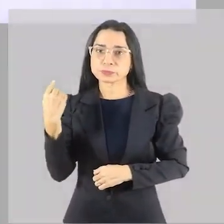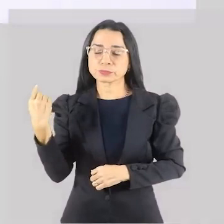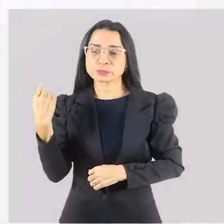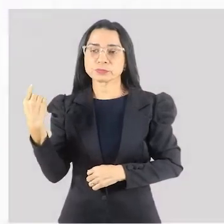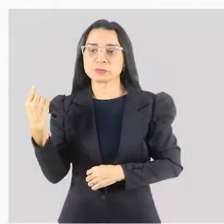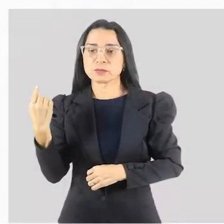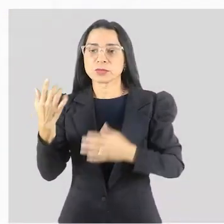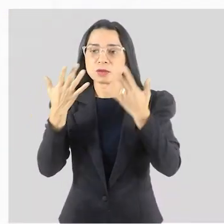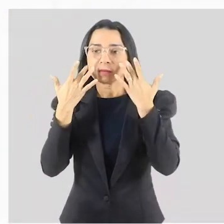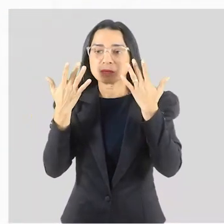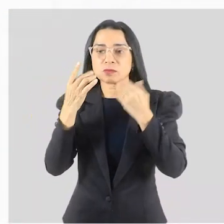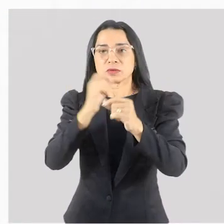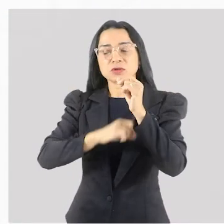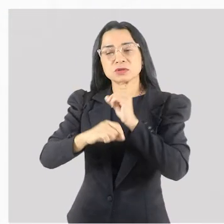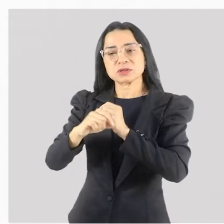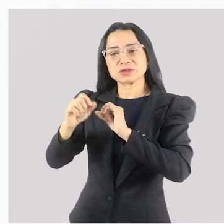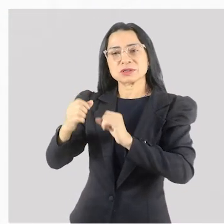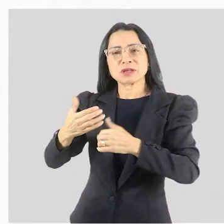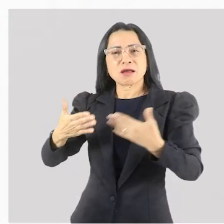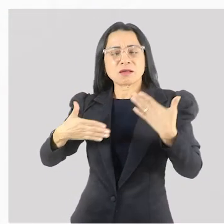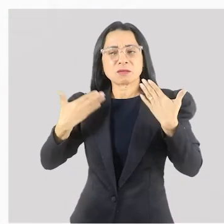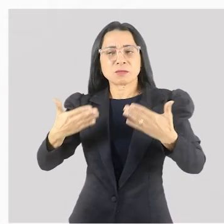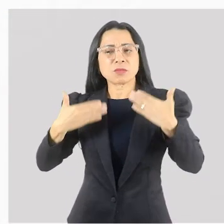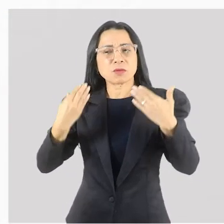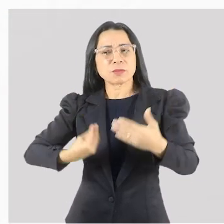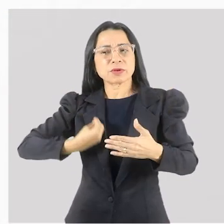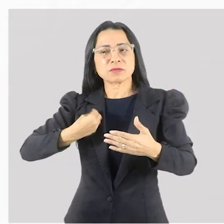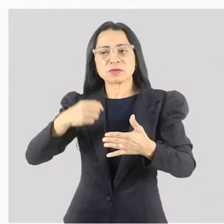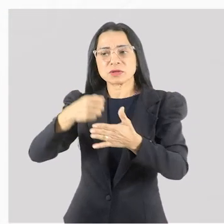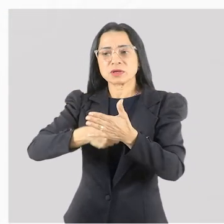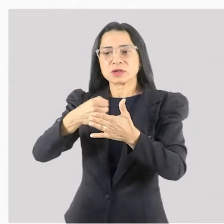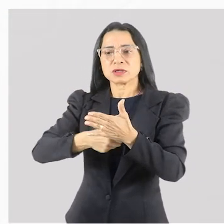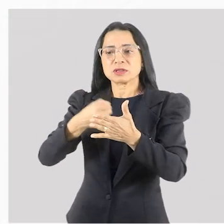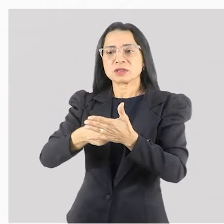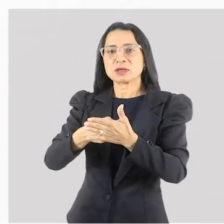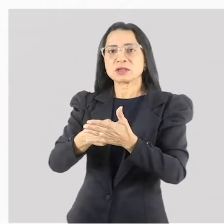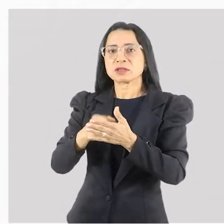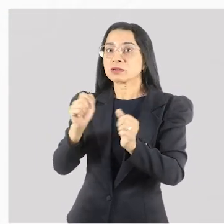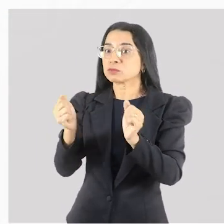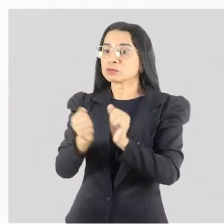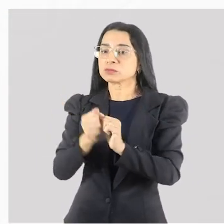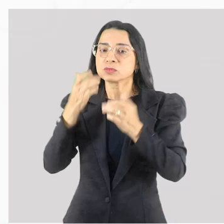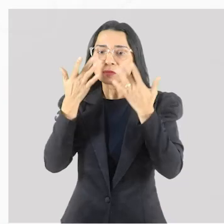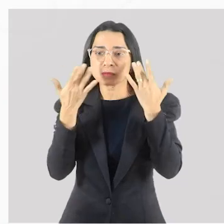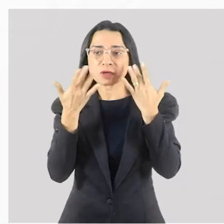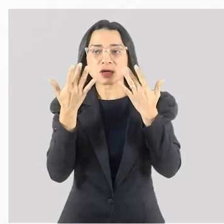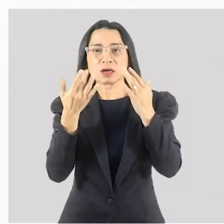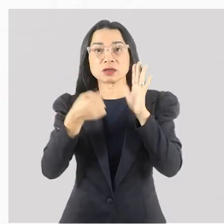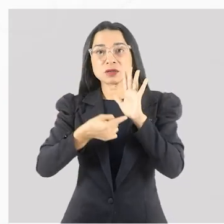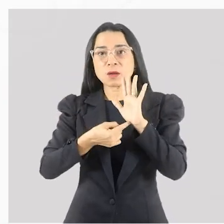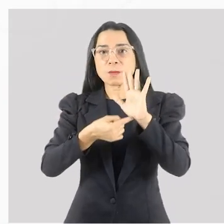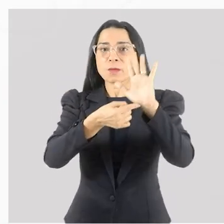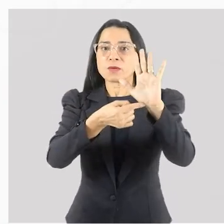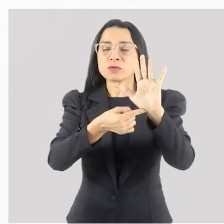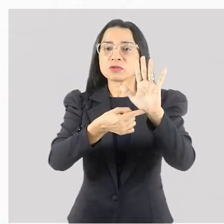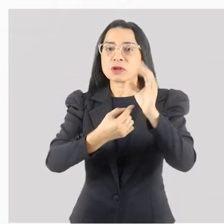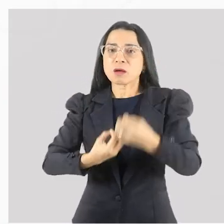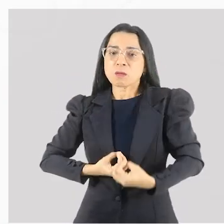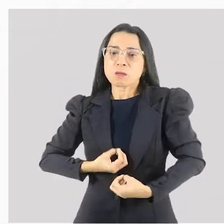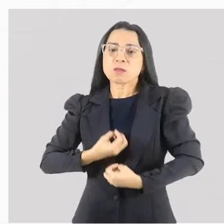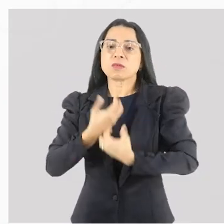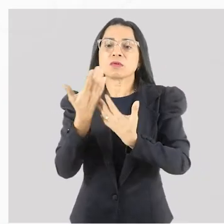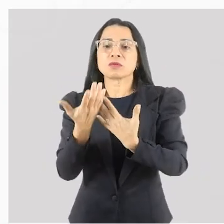empolga pela vida e tenta, através da arte, exprimir suas manifestações. Tem uma coisa que é interessantíssima, tem uma coisa atualmente na sociedade